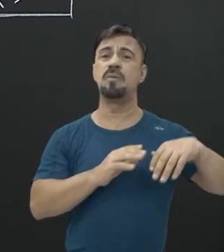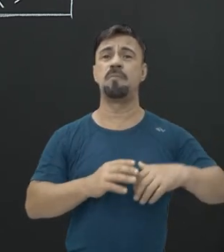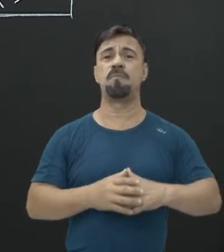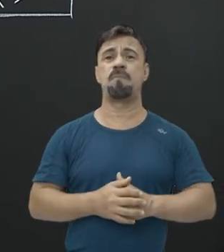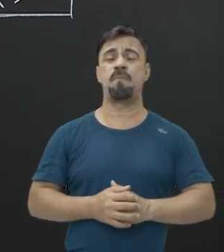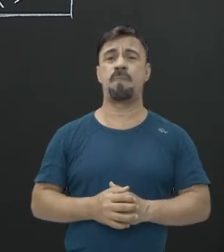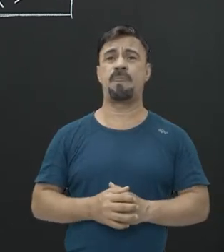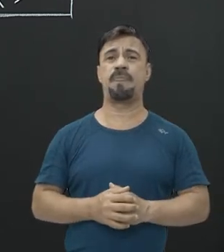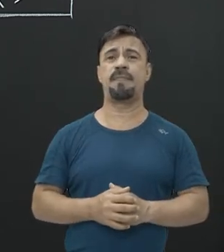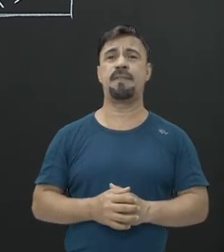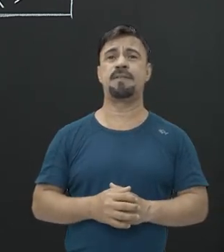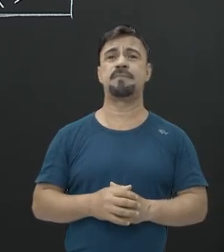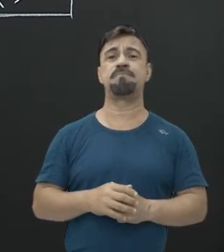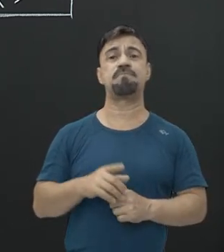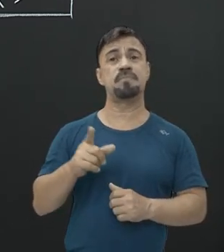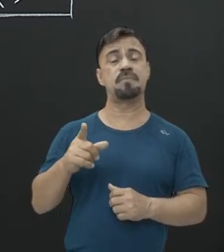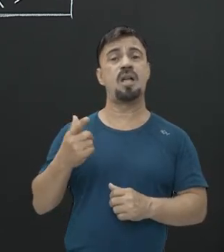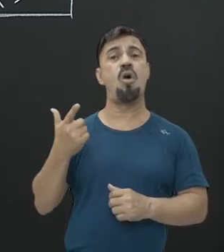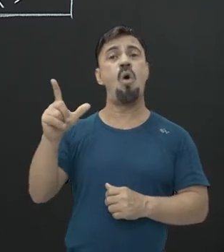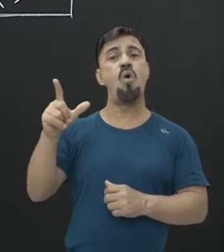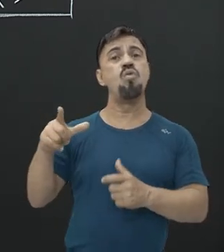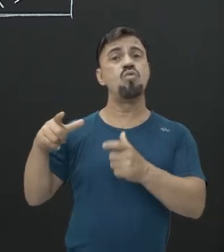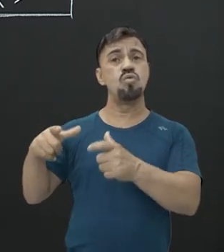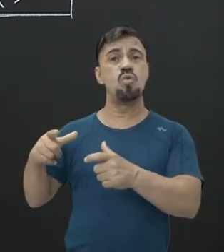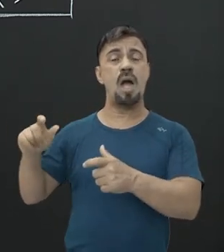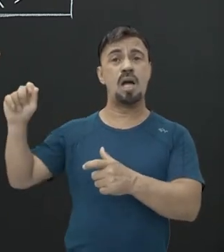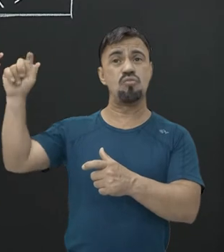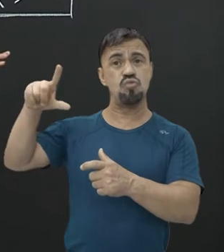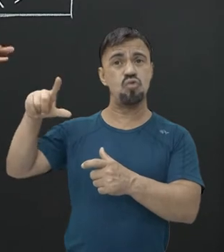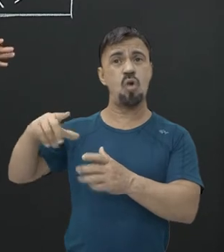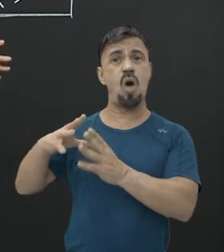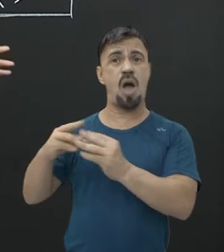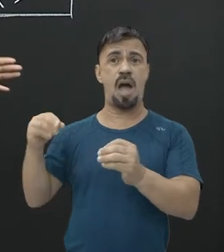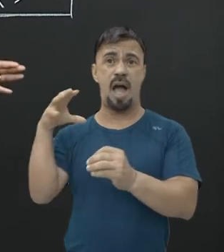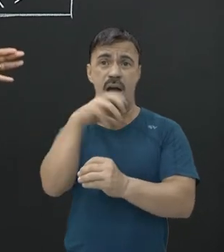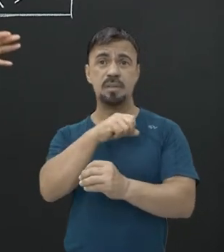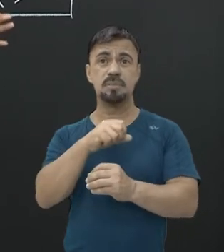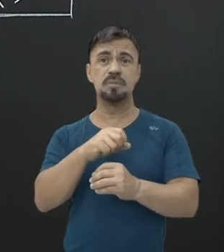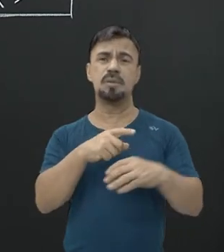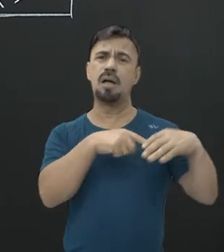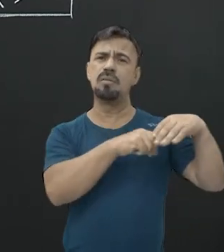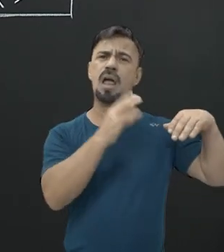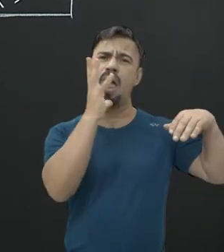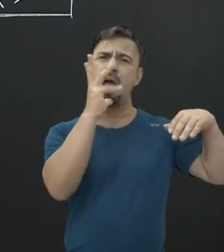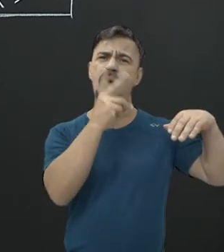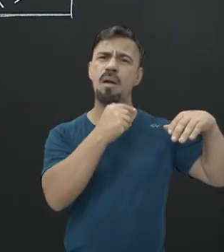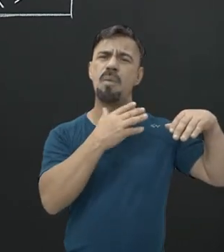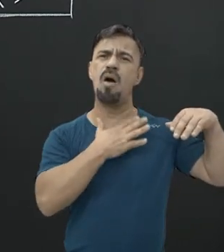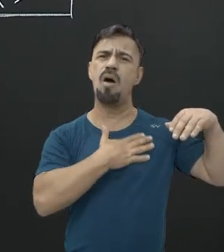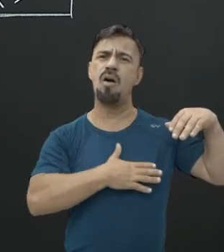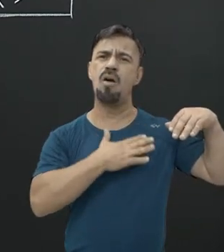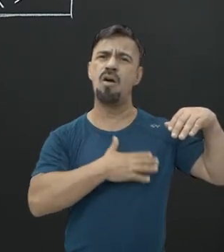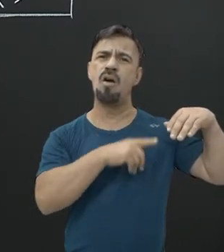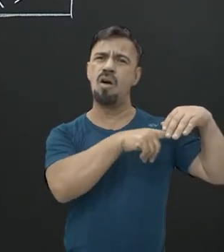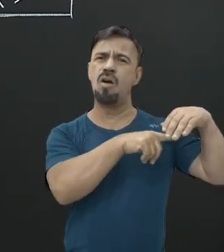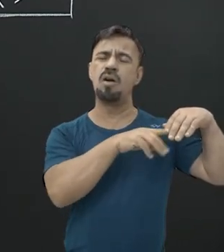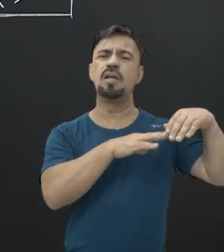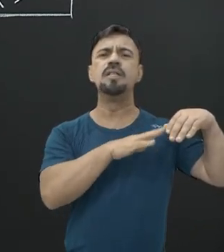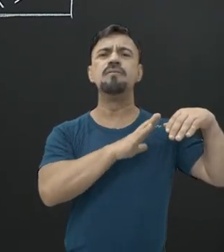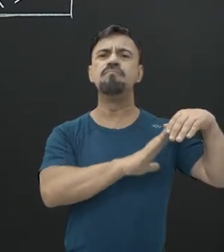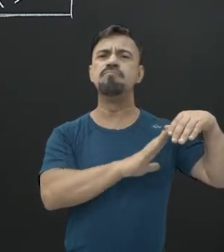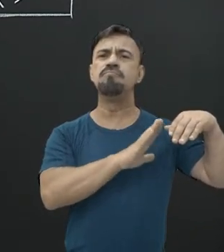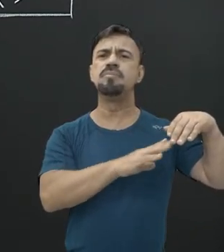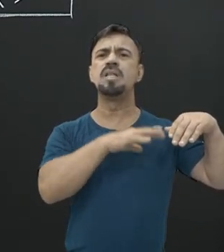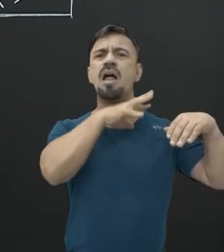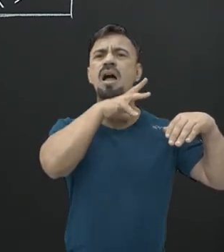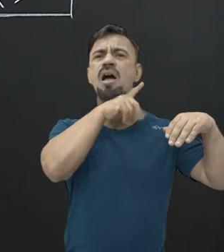no seco, não. A decomposição, ela já vai demorar, naturalmente. Então, imagina que eu ainda tenho uma deposição de sedimento maior. Traver